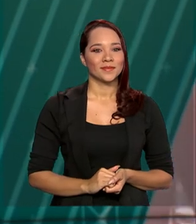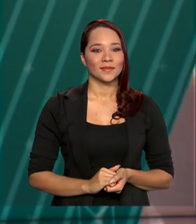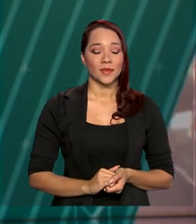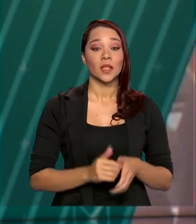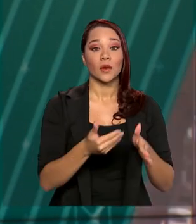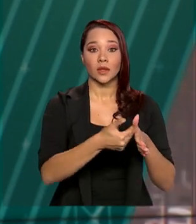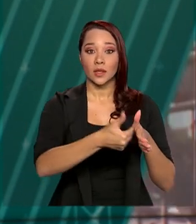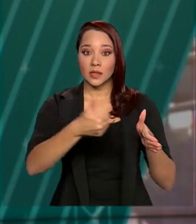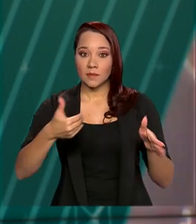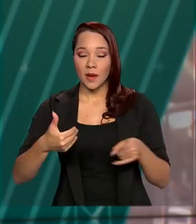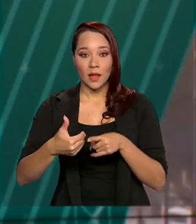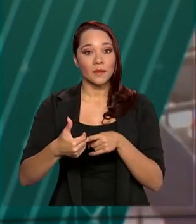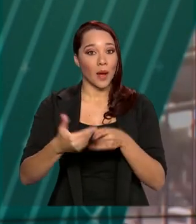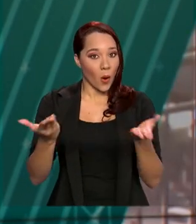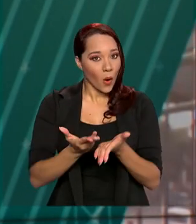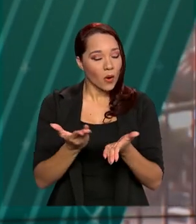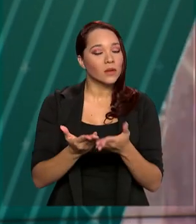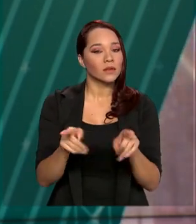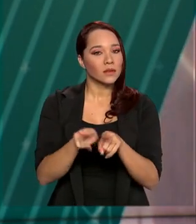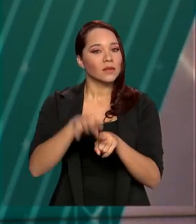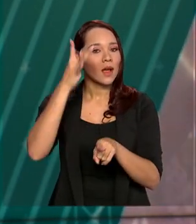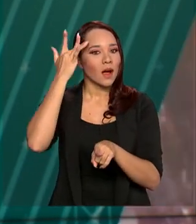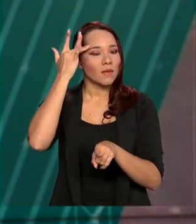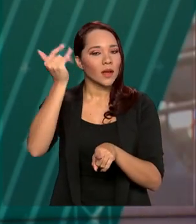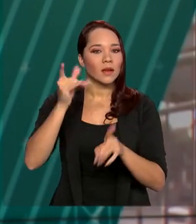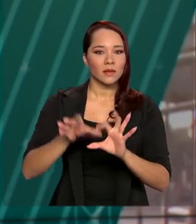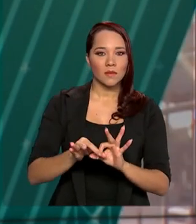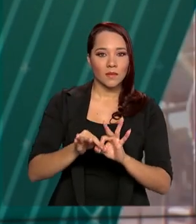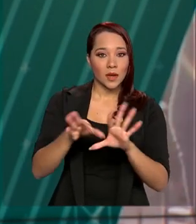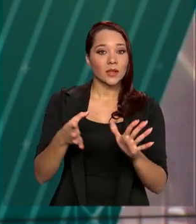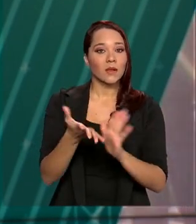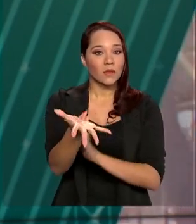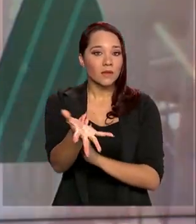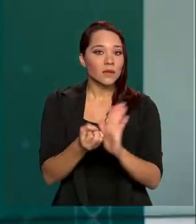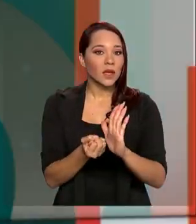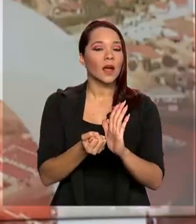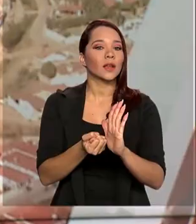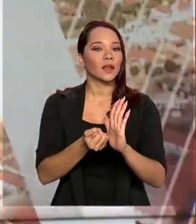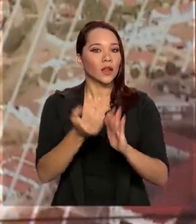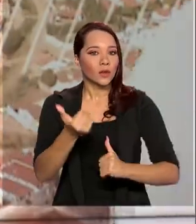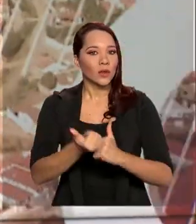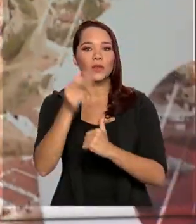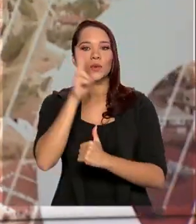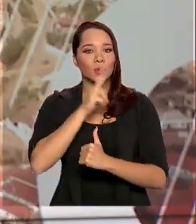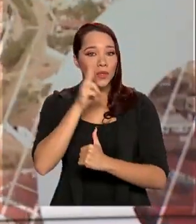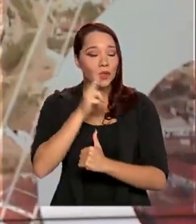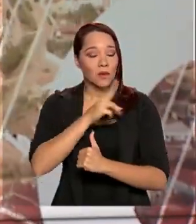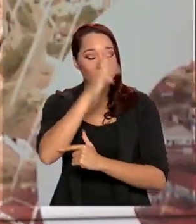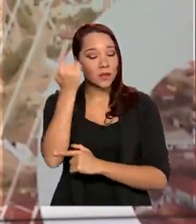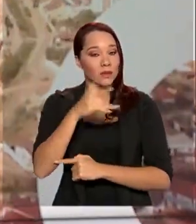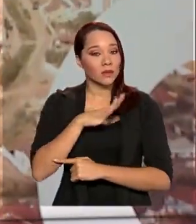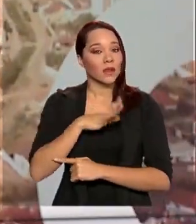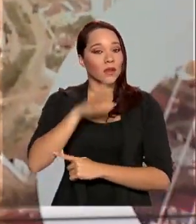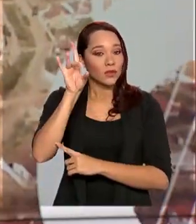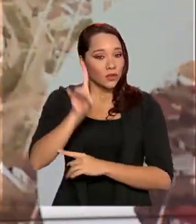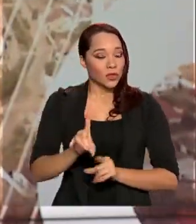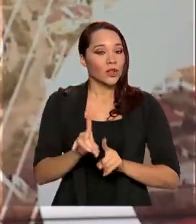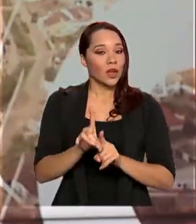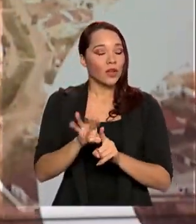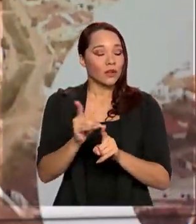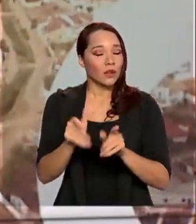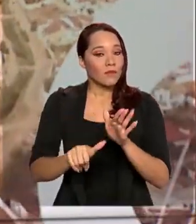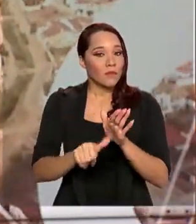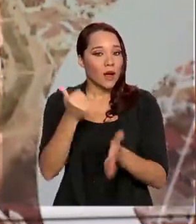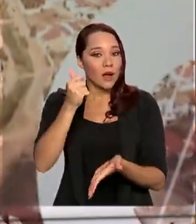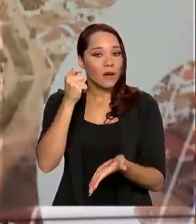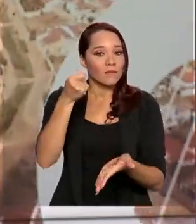Foi antecipada para hoje e amanhã a liberação do saque do auxílio emergencial para os beneficiários que ainda estão recebendo